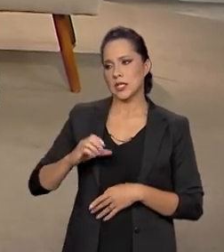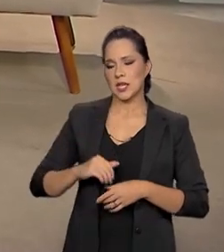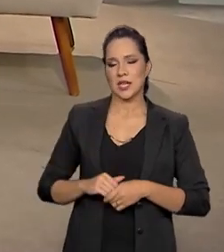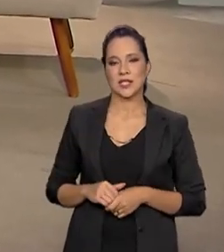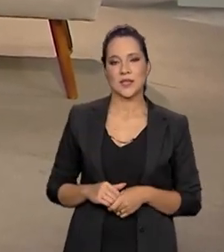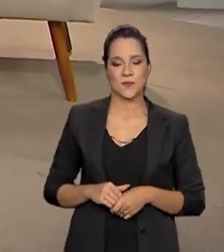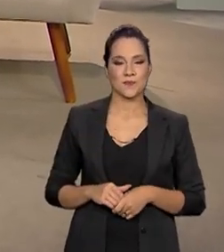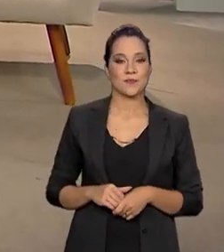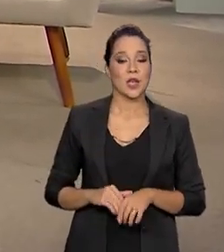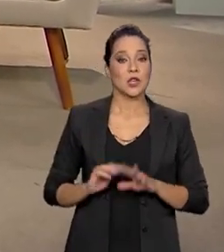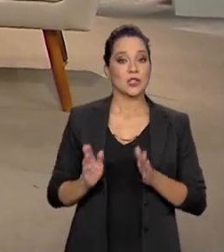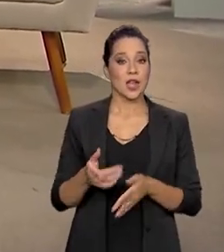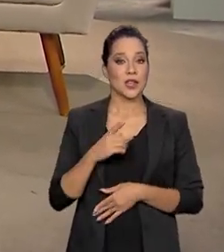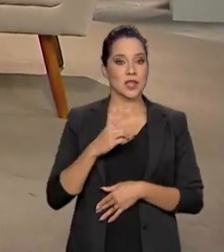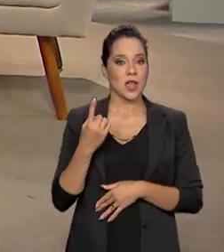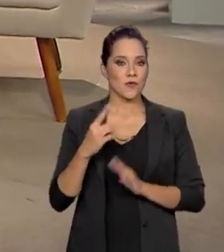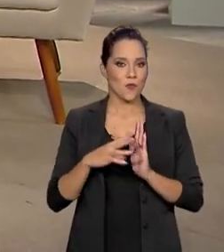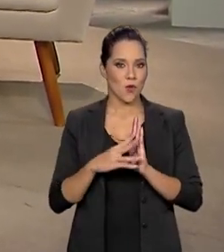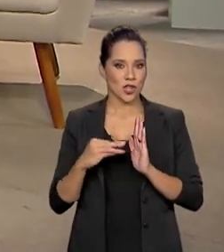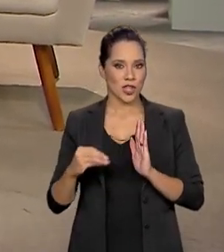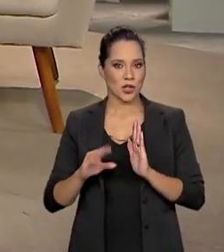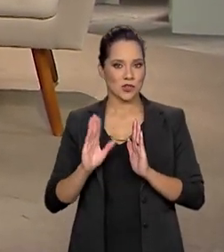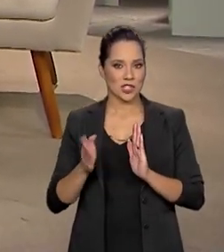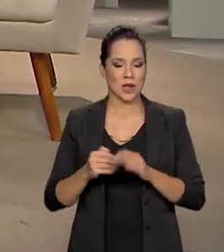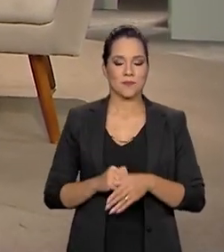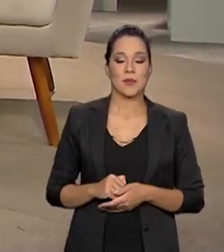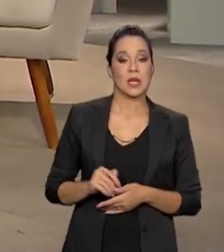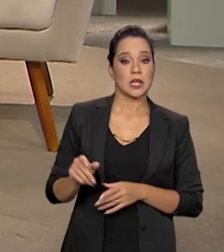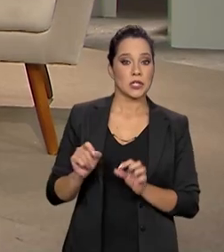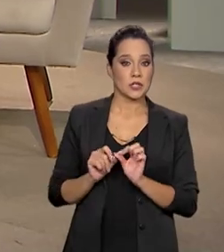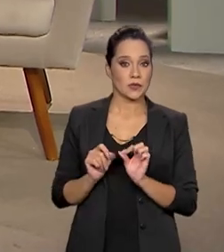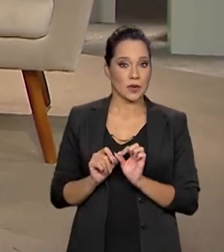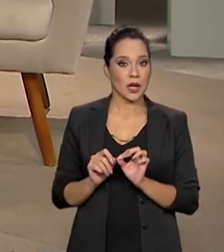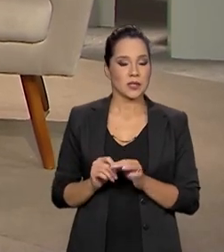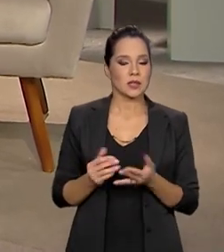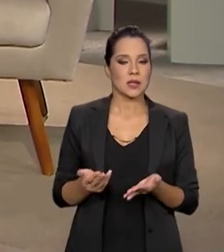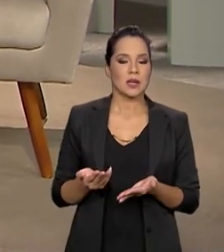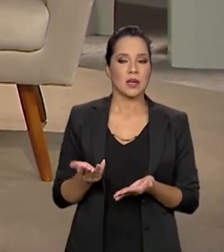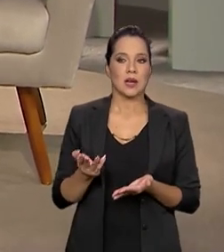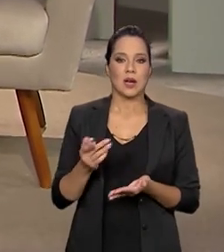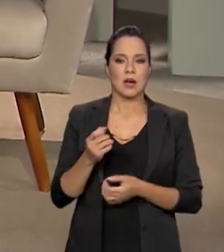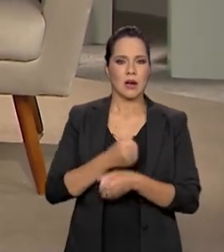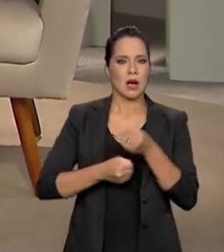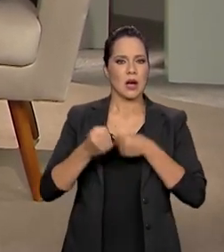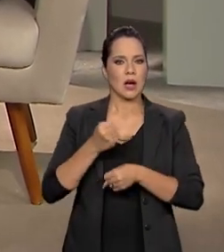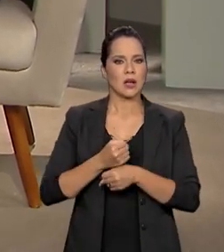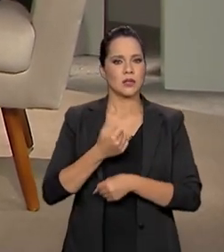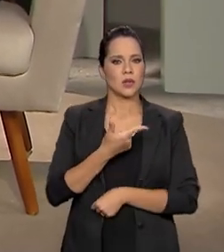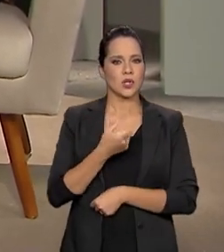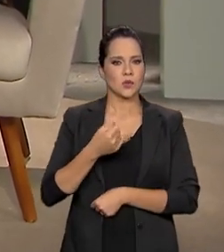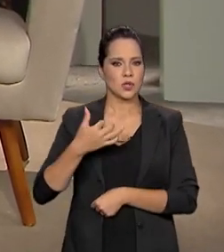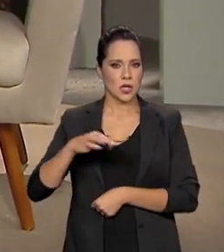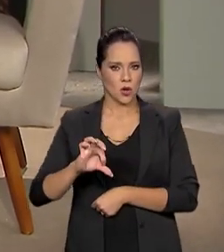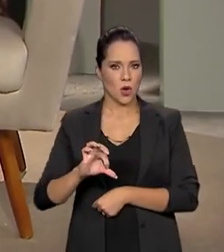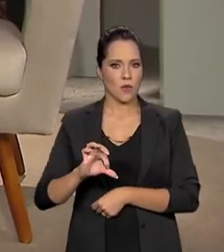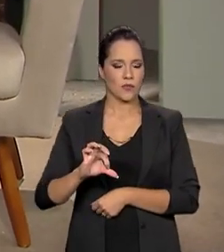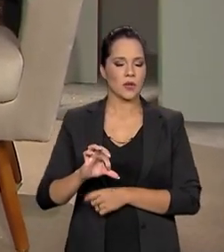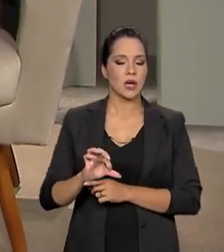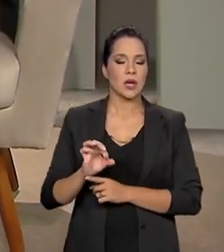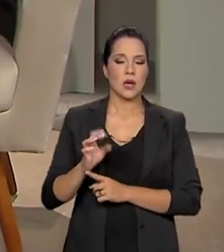tivemos aí, por exemplo, um modelo que nós fizemos. A gente, em 2019, quando